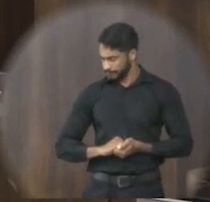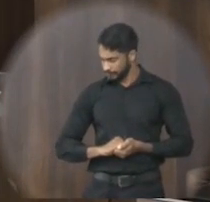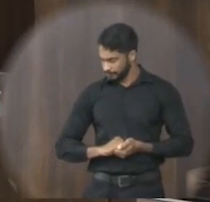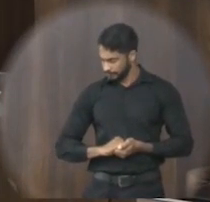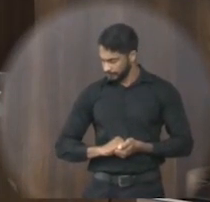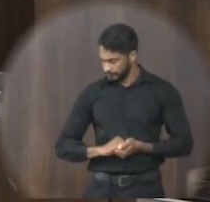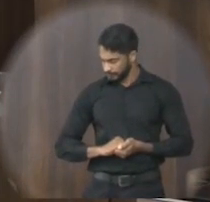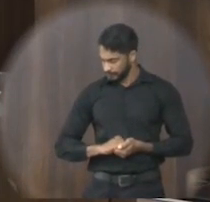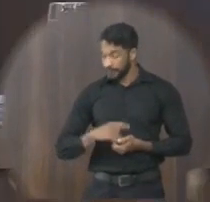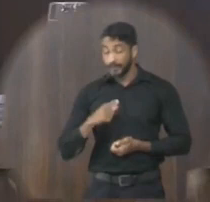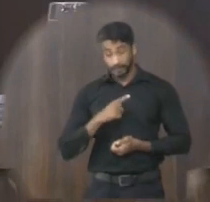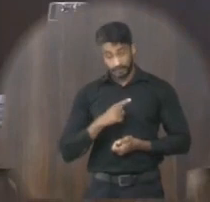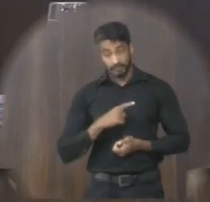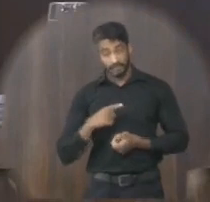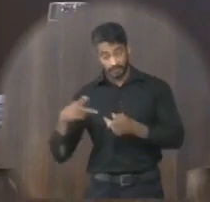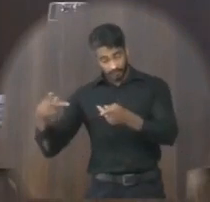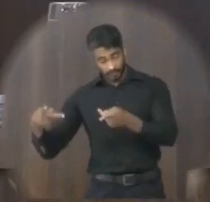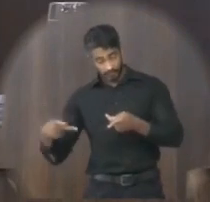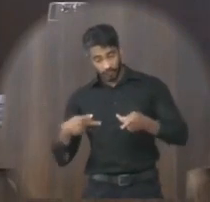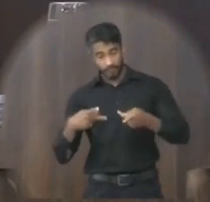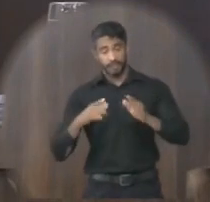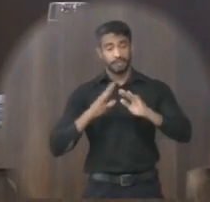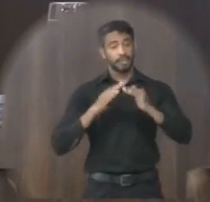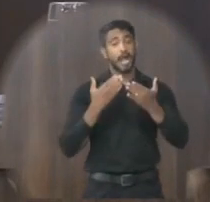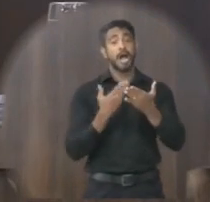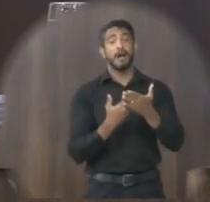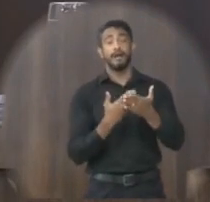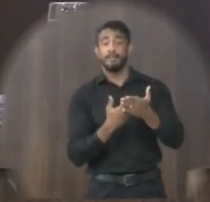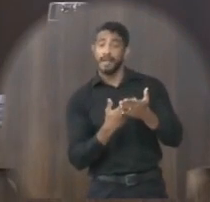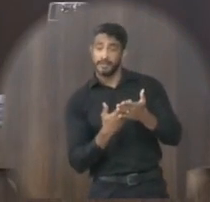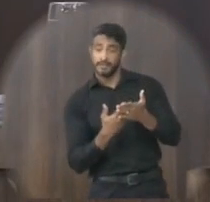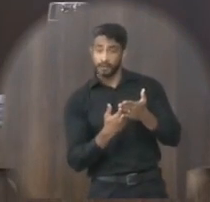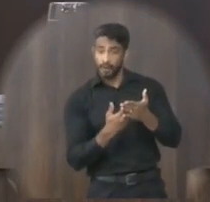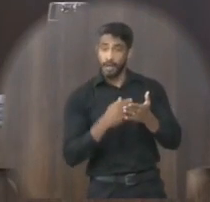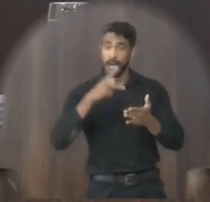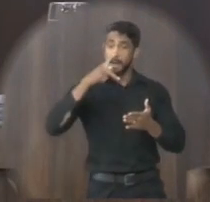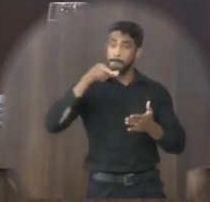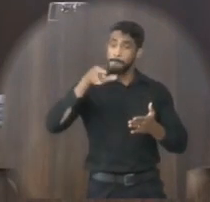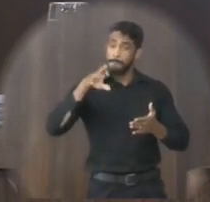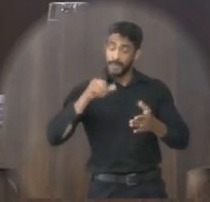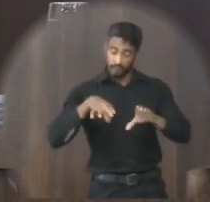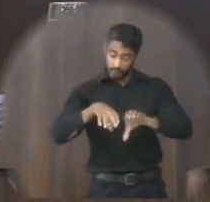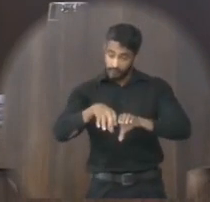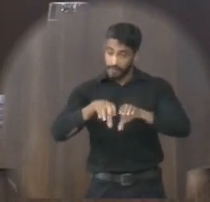Temos aqui um convite Do colégio prêmio Formatura da educação infantil 2021